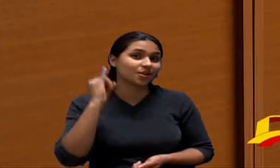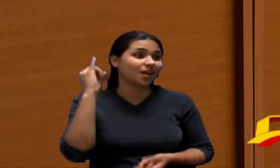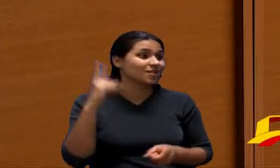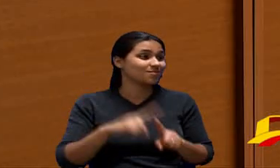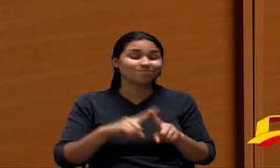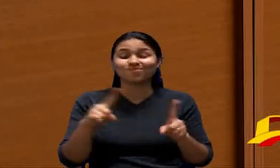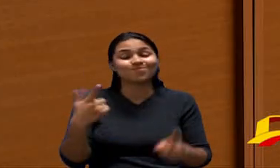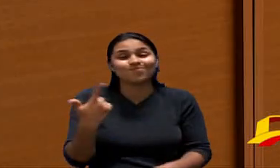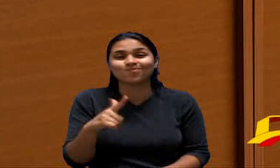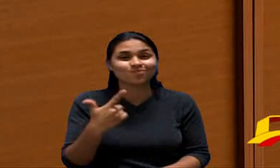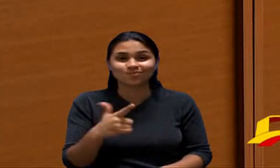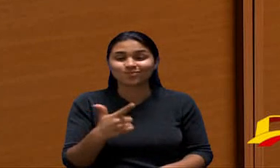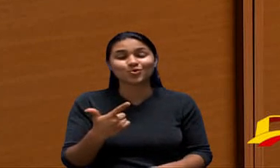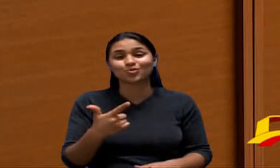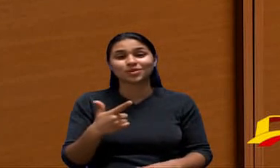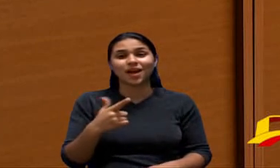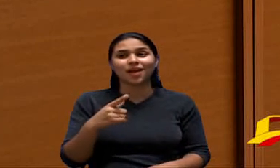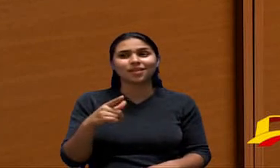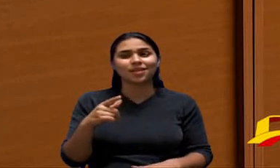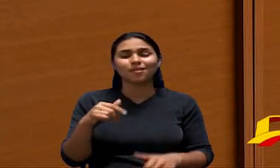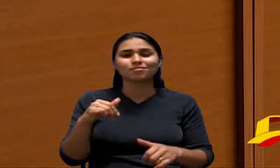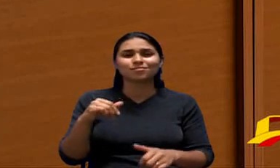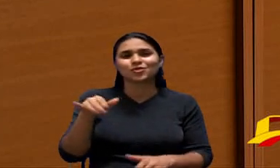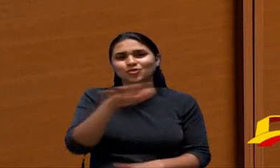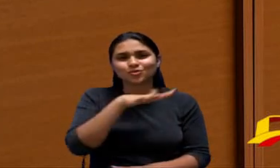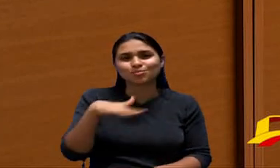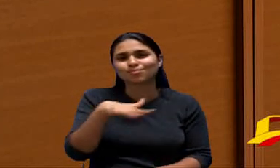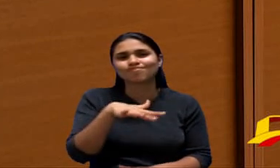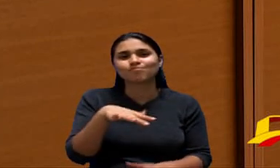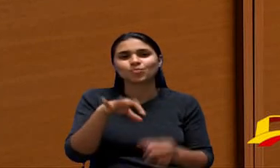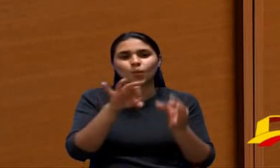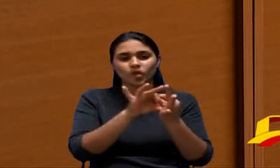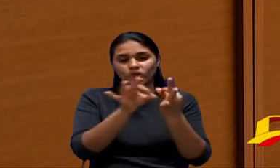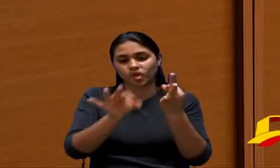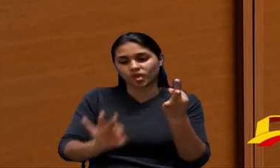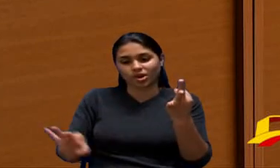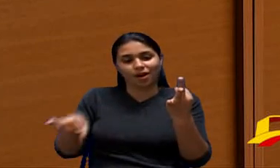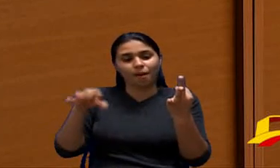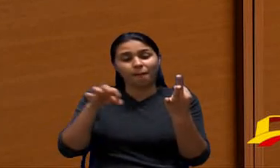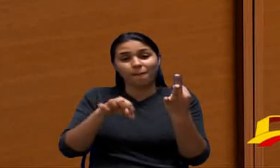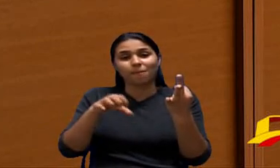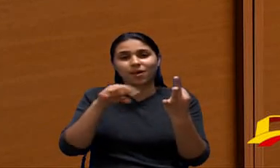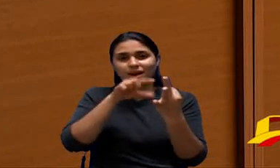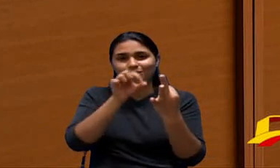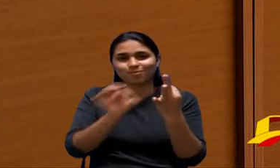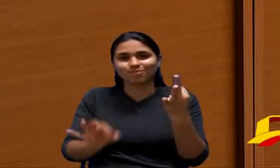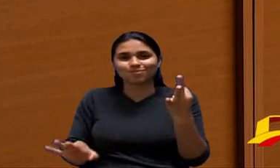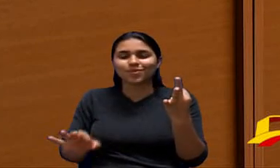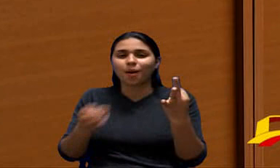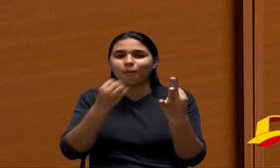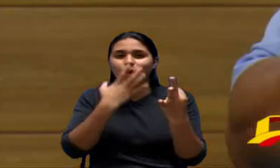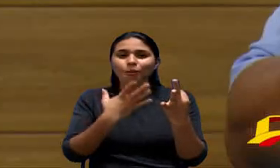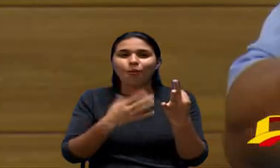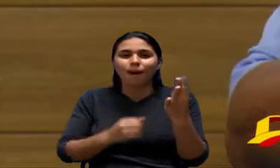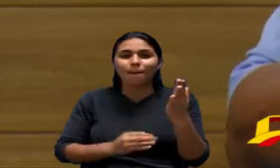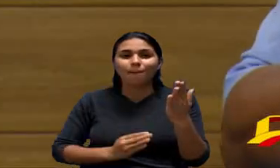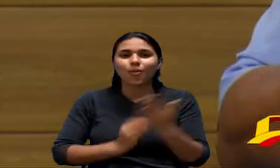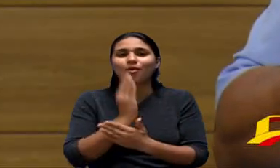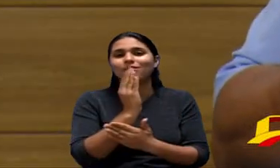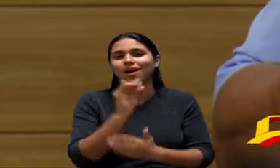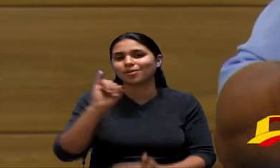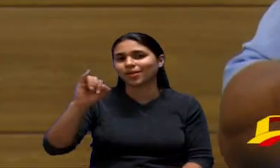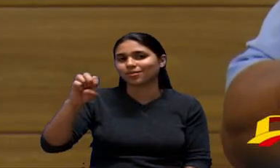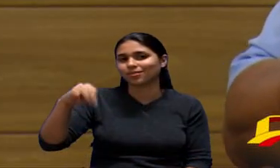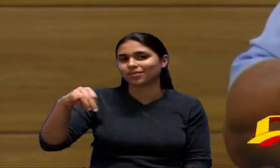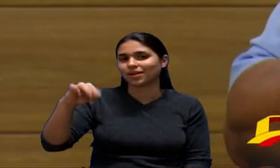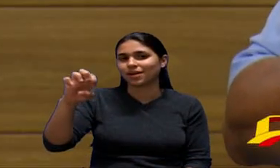mercado no Brasil hoje mangueira transparente regulamentada pelo Inmetro então é uma lei que se